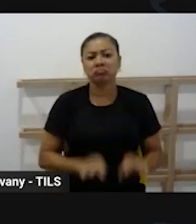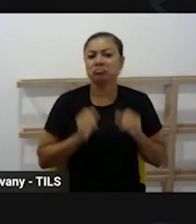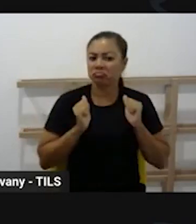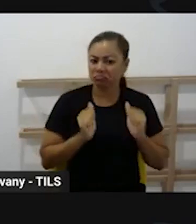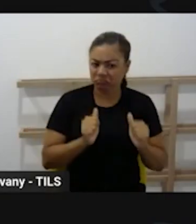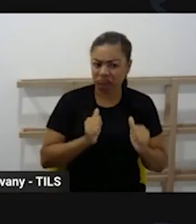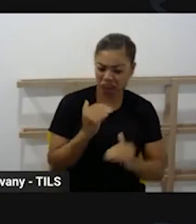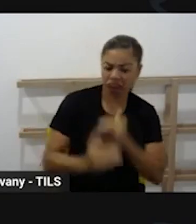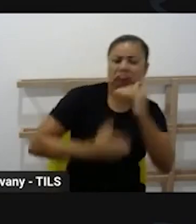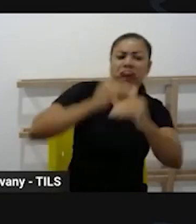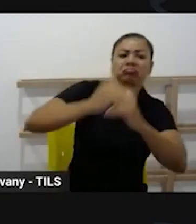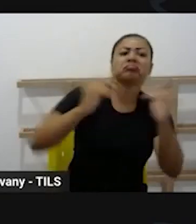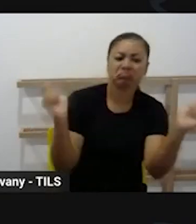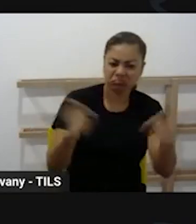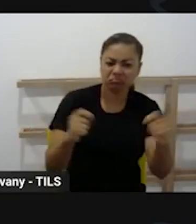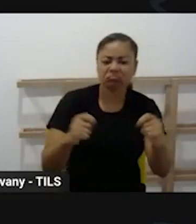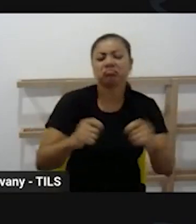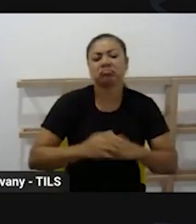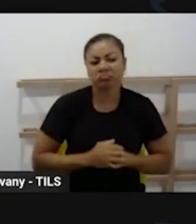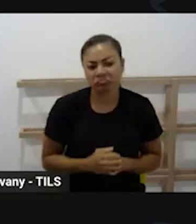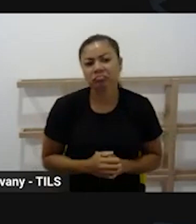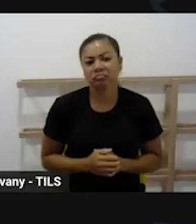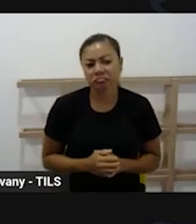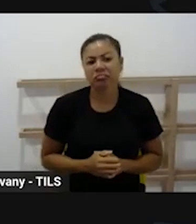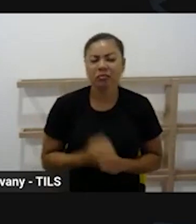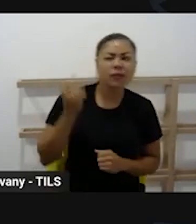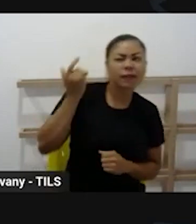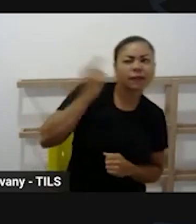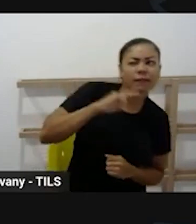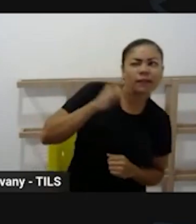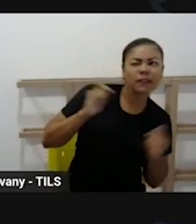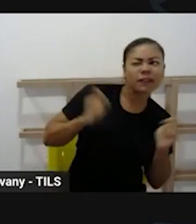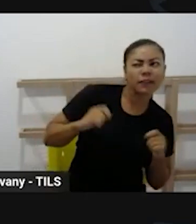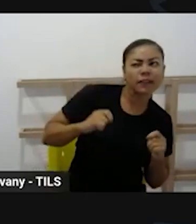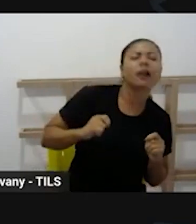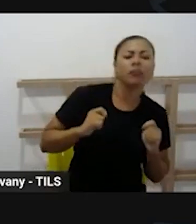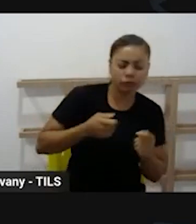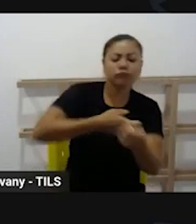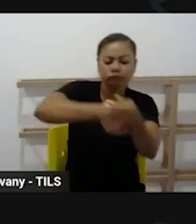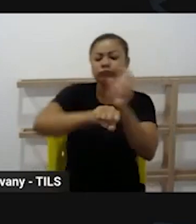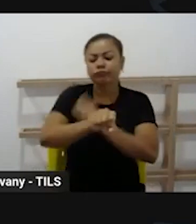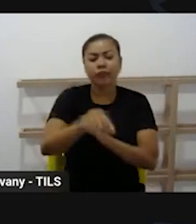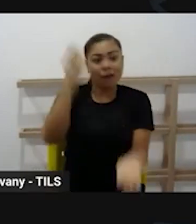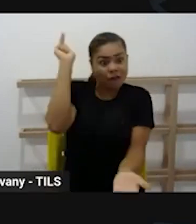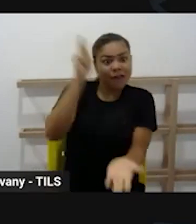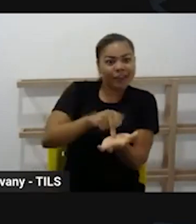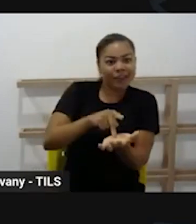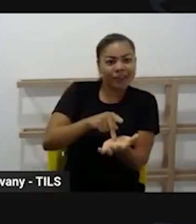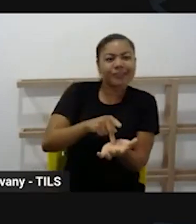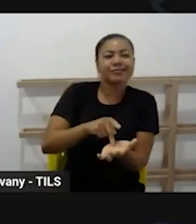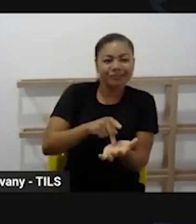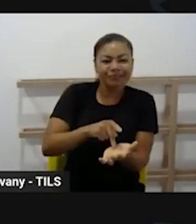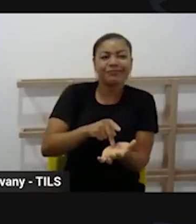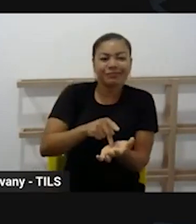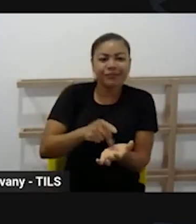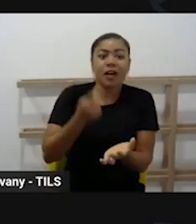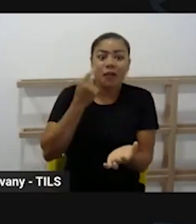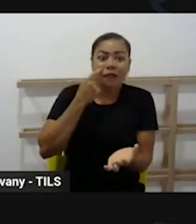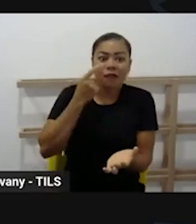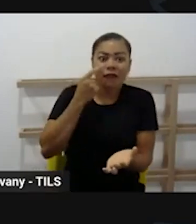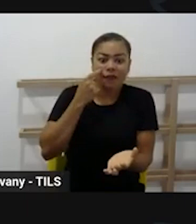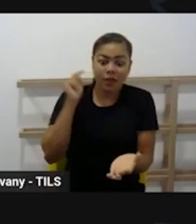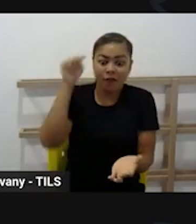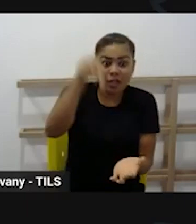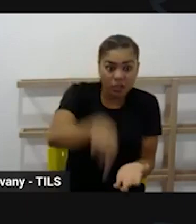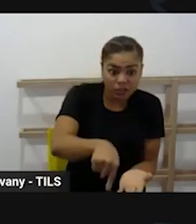avançar naquilo que é possível, mas naquilo que é real. Real é trazer essa realidade da educação